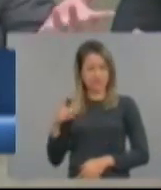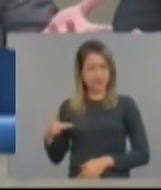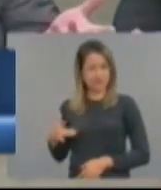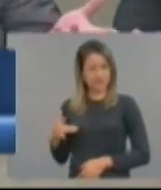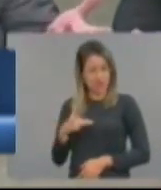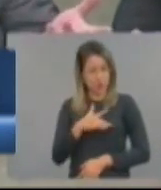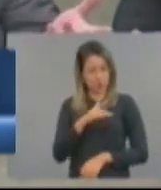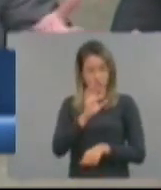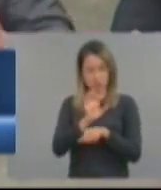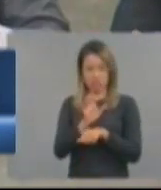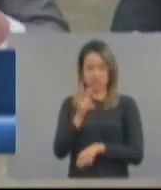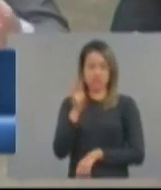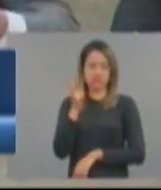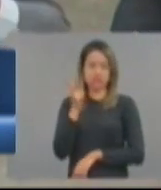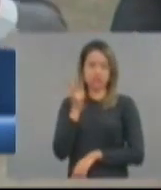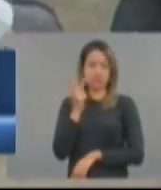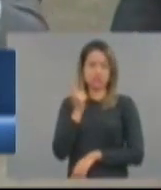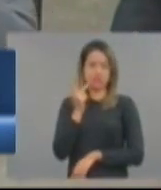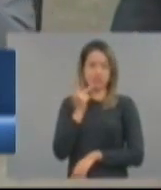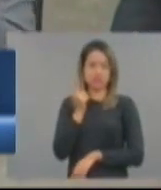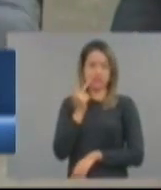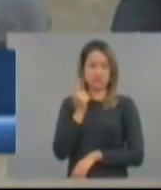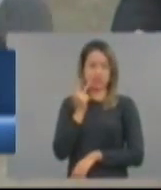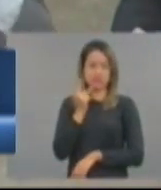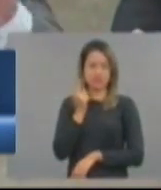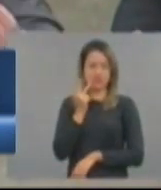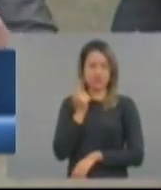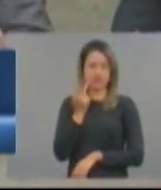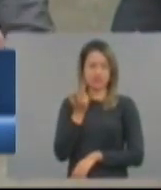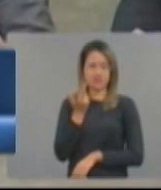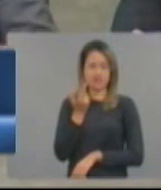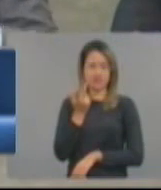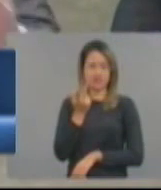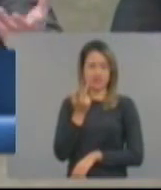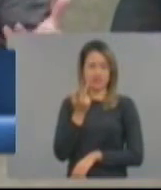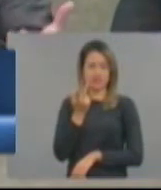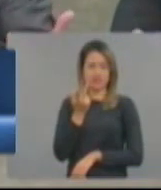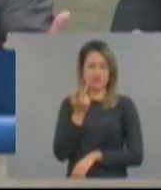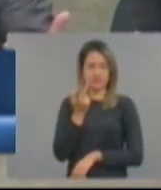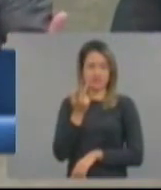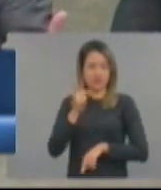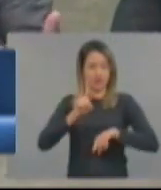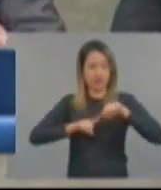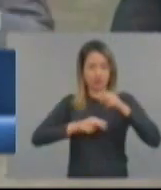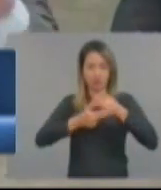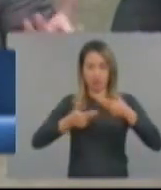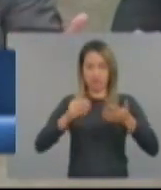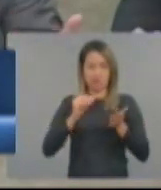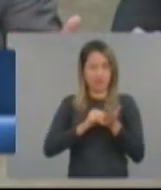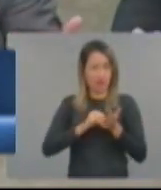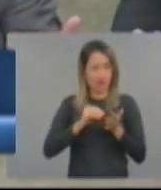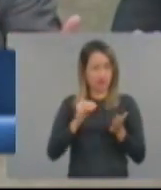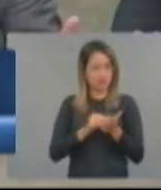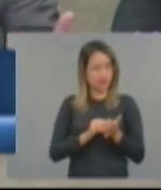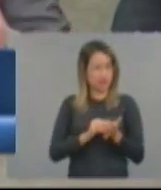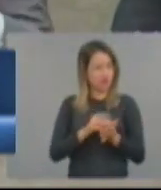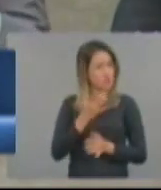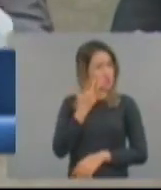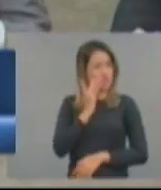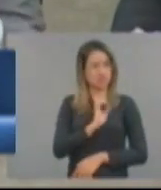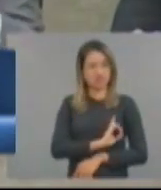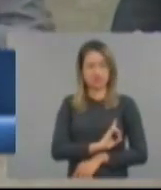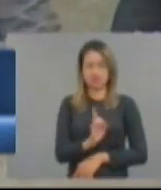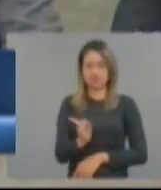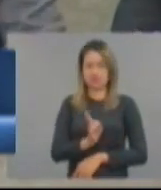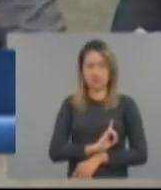no estado do Ceará. Falar de insumos básicos não acredito nisso. Eu desconheço. Isso